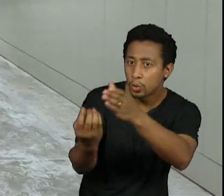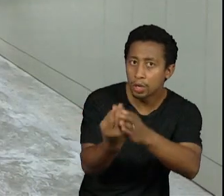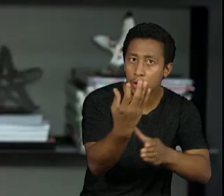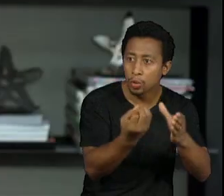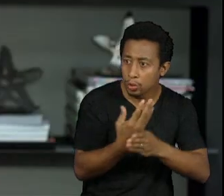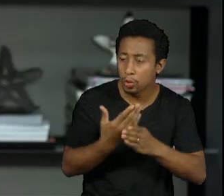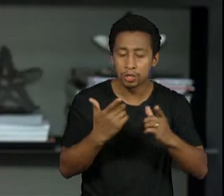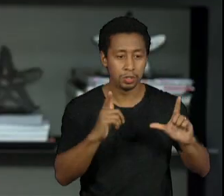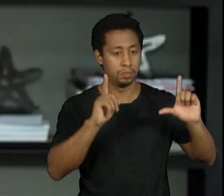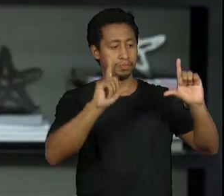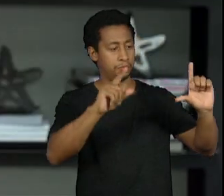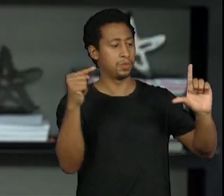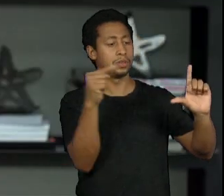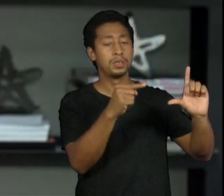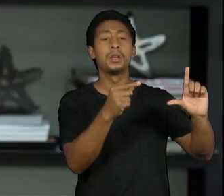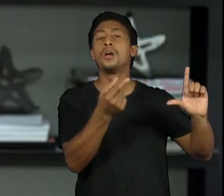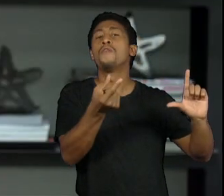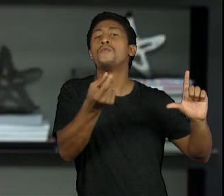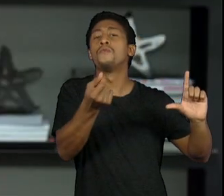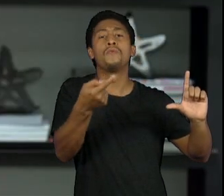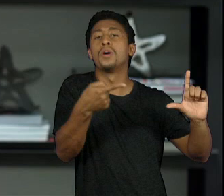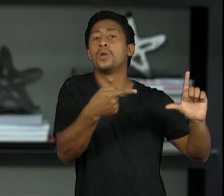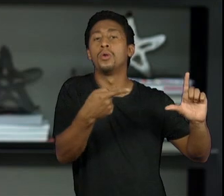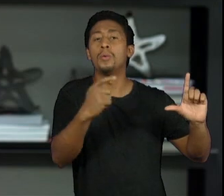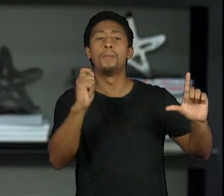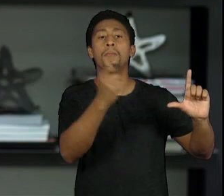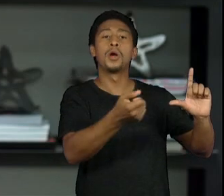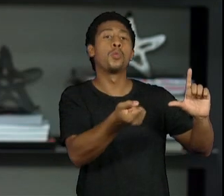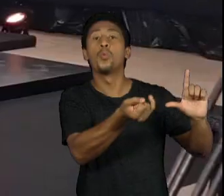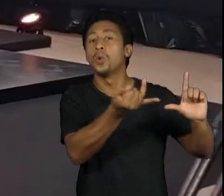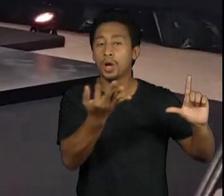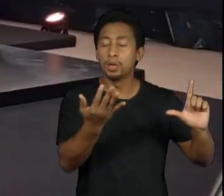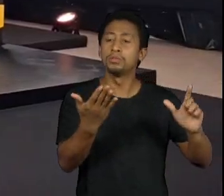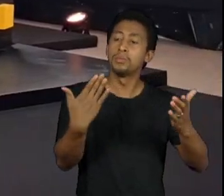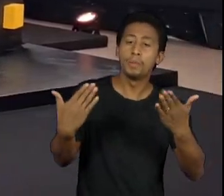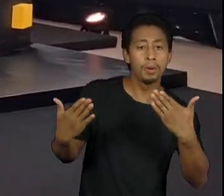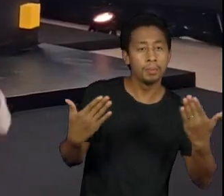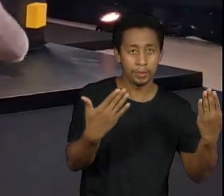permaneçam que seja o perene dentro do nosso mandato